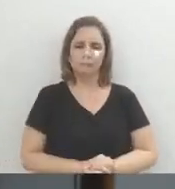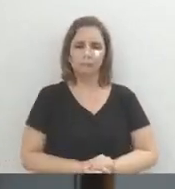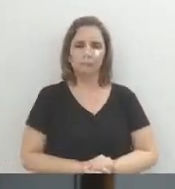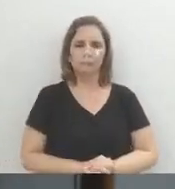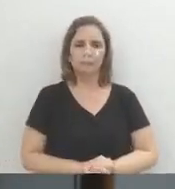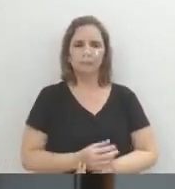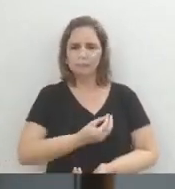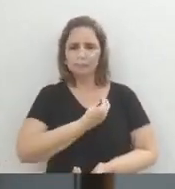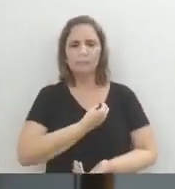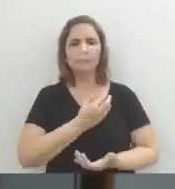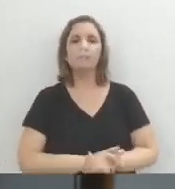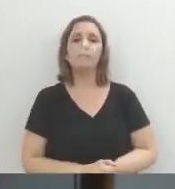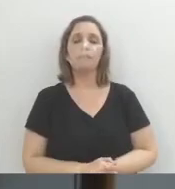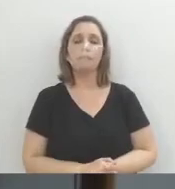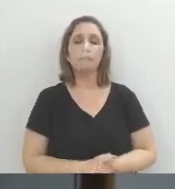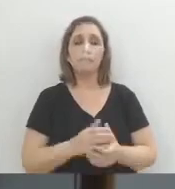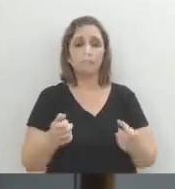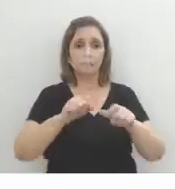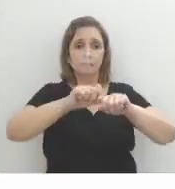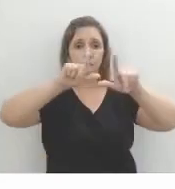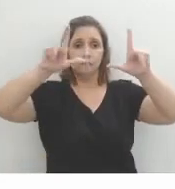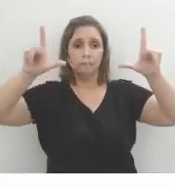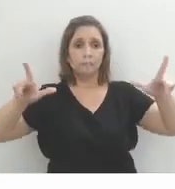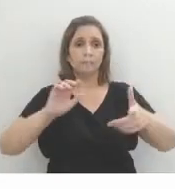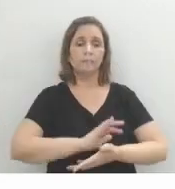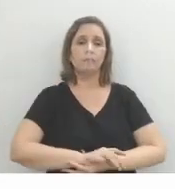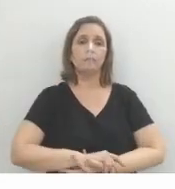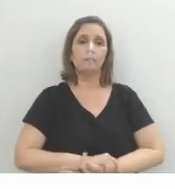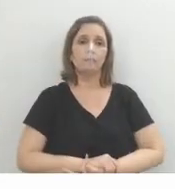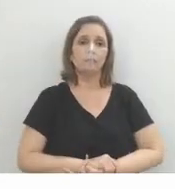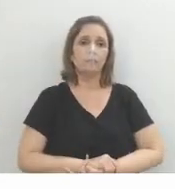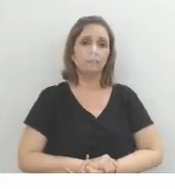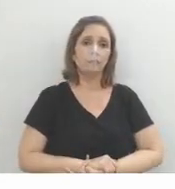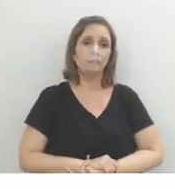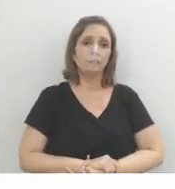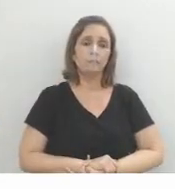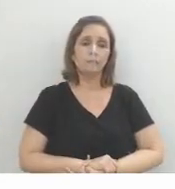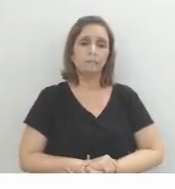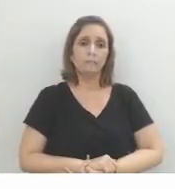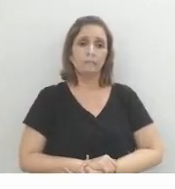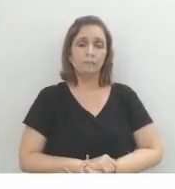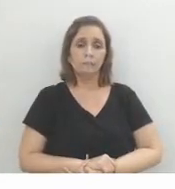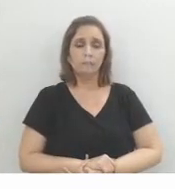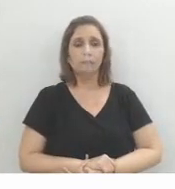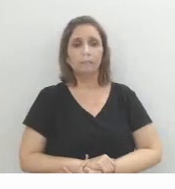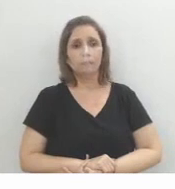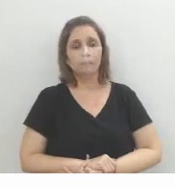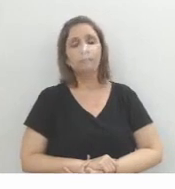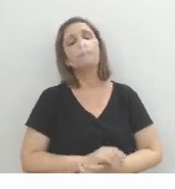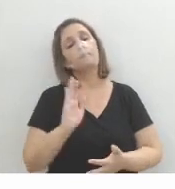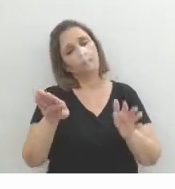ver o que eles viveram, é bem legal. Ainda em tela cheia pra você acompanhar, olha lá. E aí nós temos, aí sim, né?